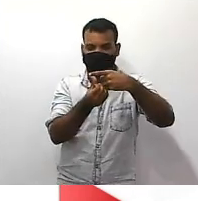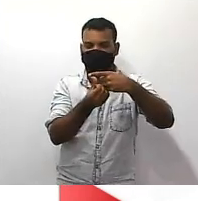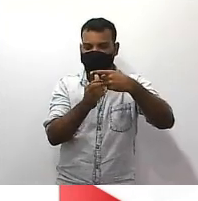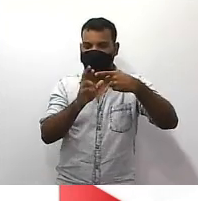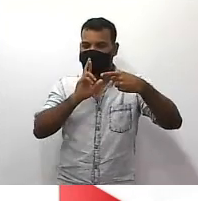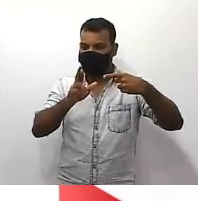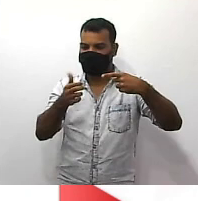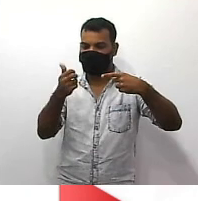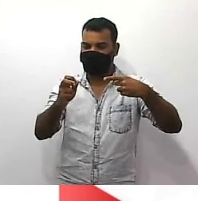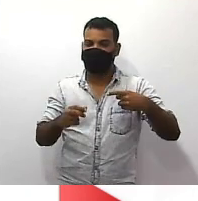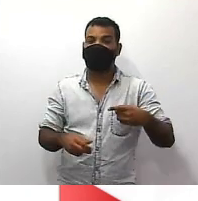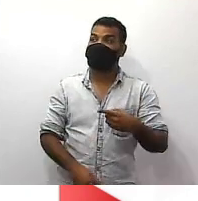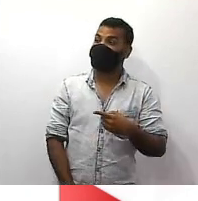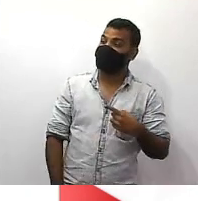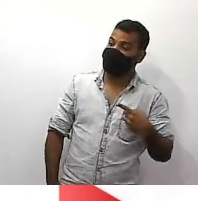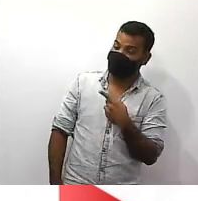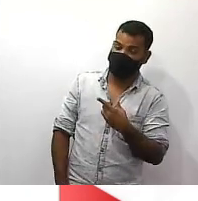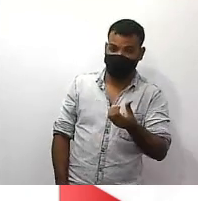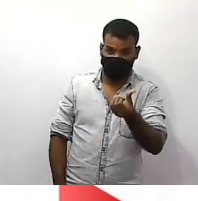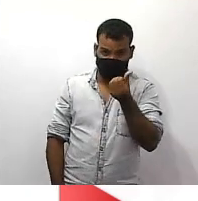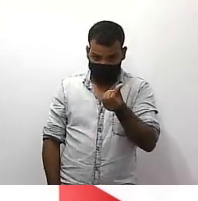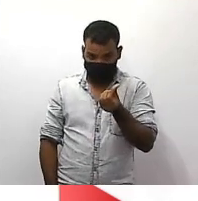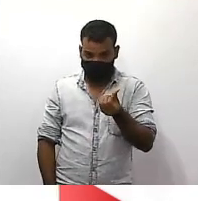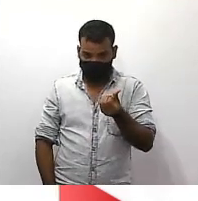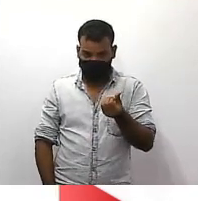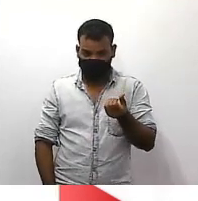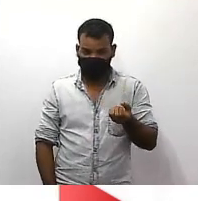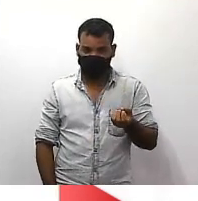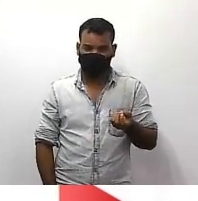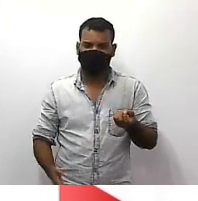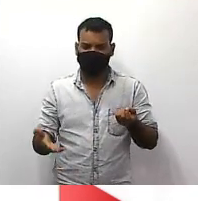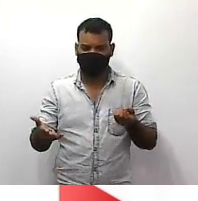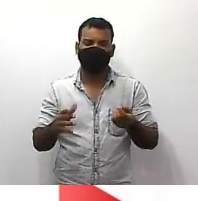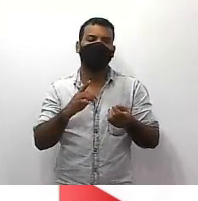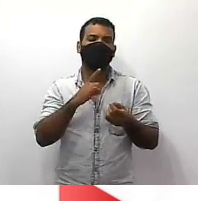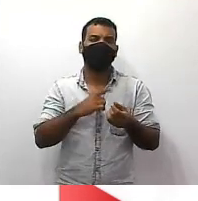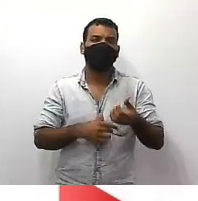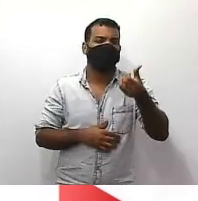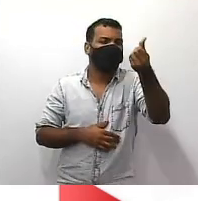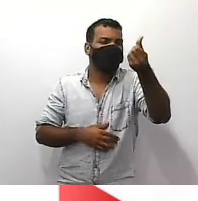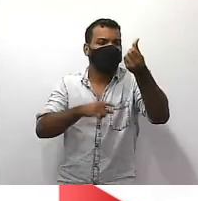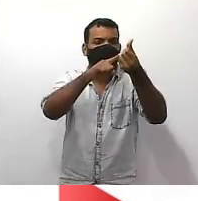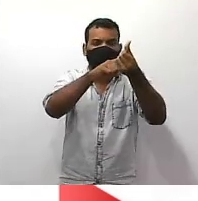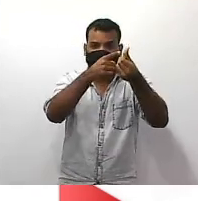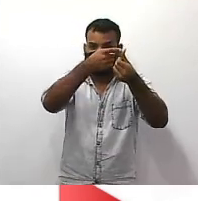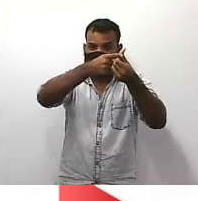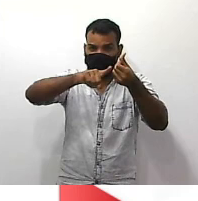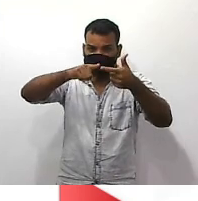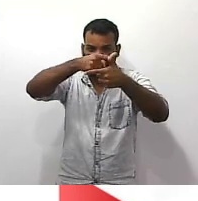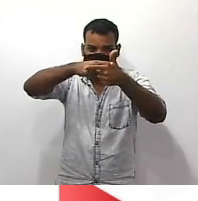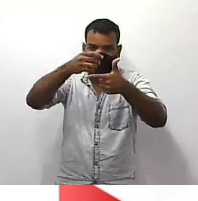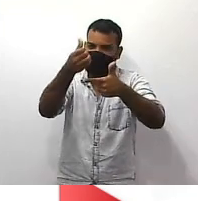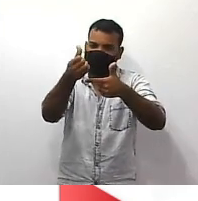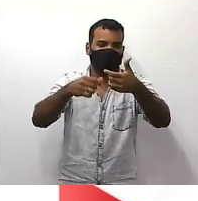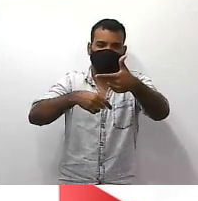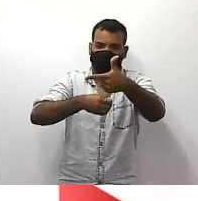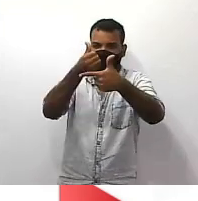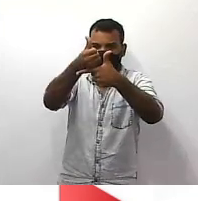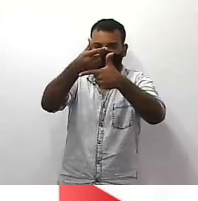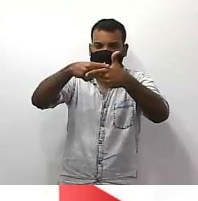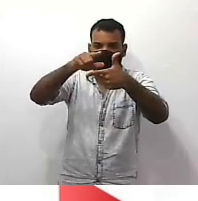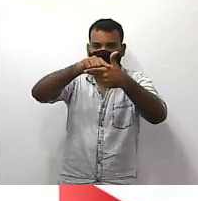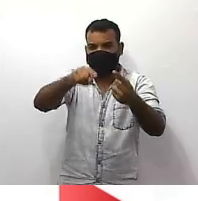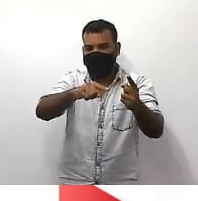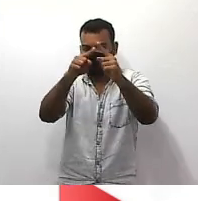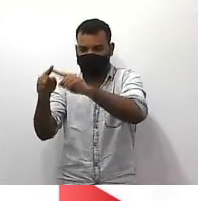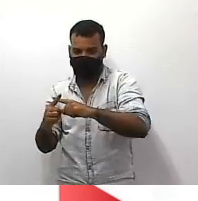eu faço? esse 6 está dividindo ele pode passar pra lá multiplicando ou então você faz produtos dos meios